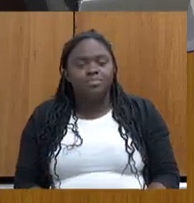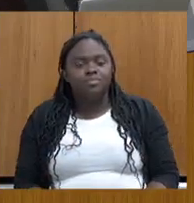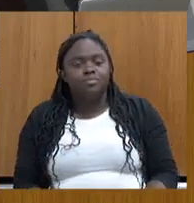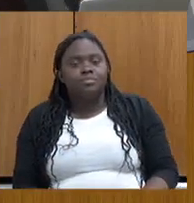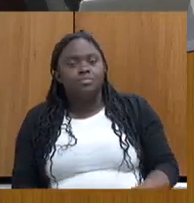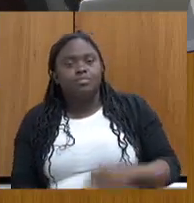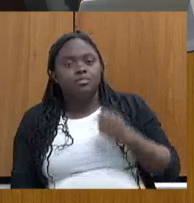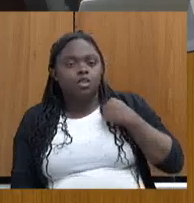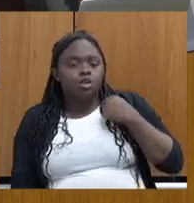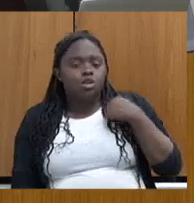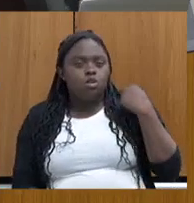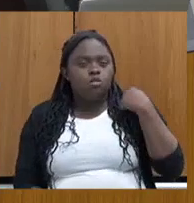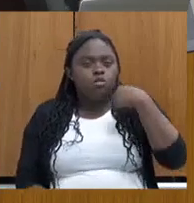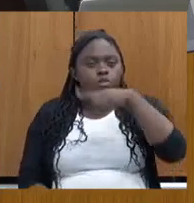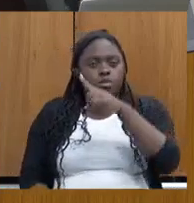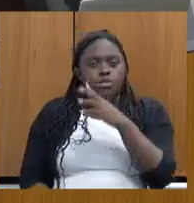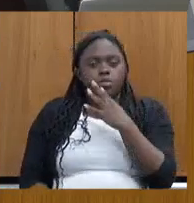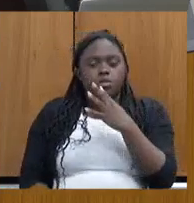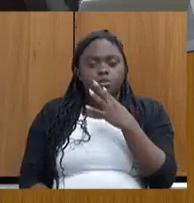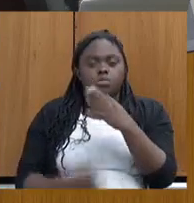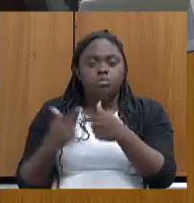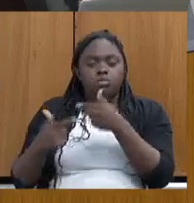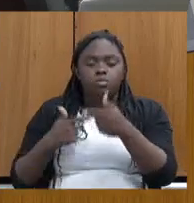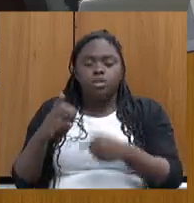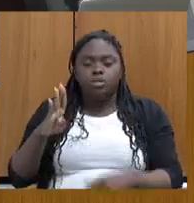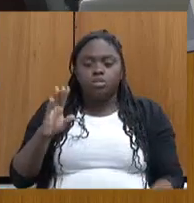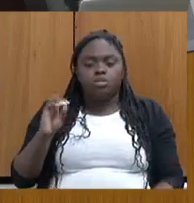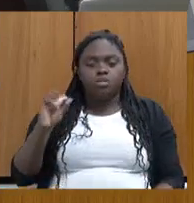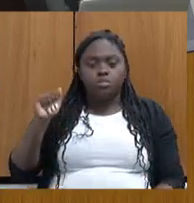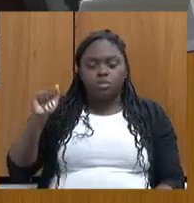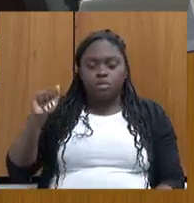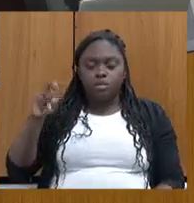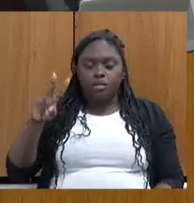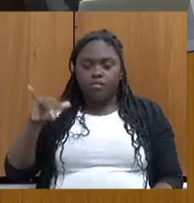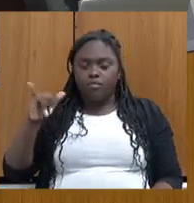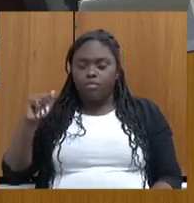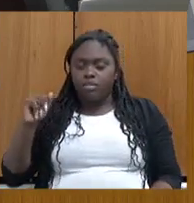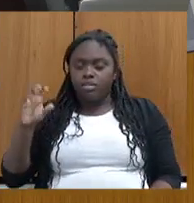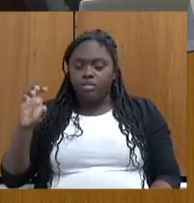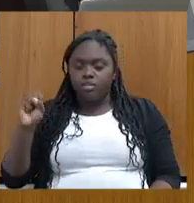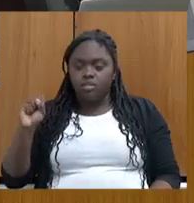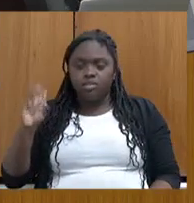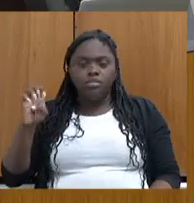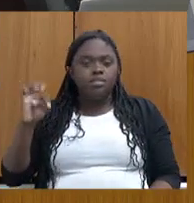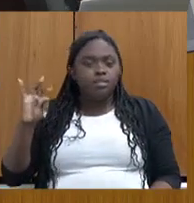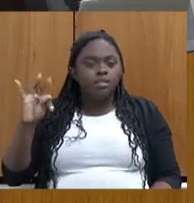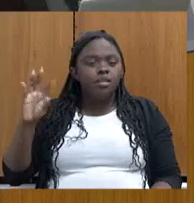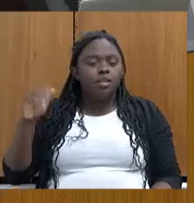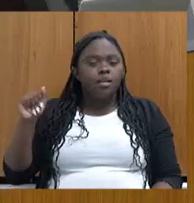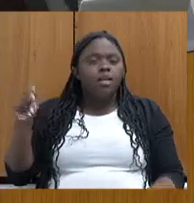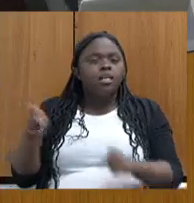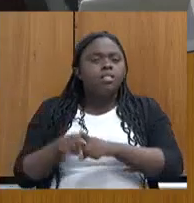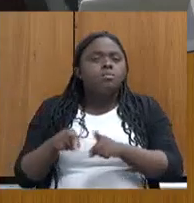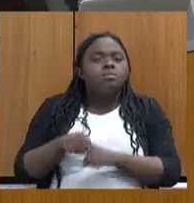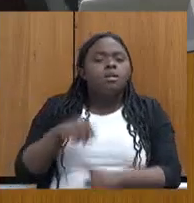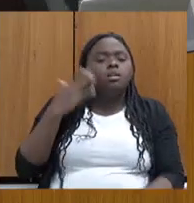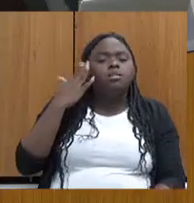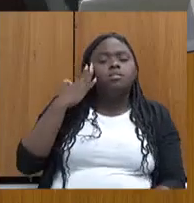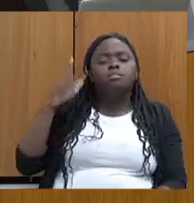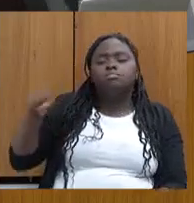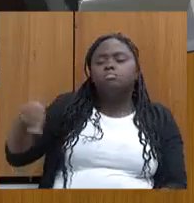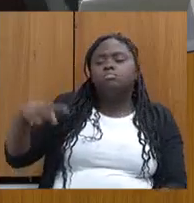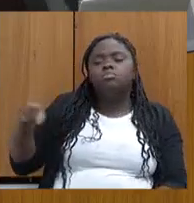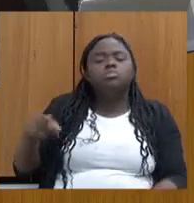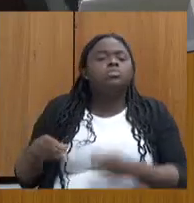Eu fui a Boa Vista conhecer o trabalho de Boa Vista nos Araus e também entendê-los como eles são,